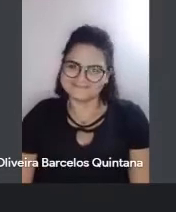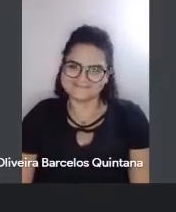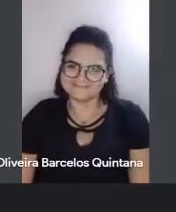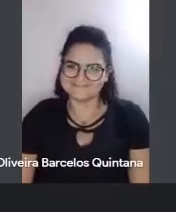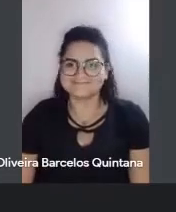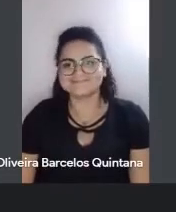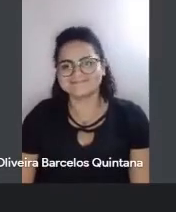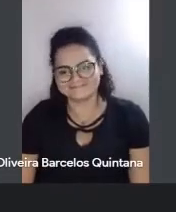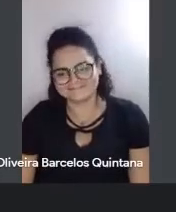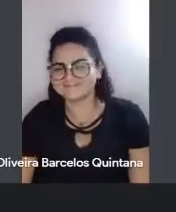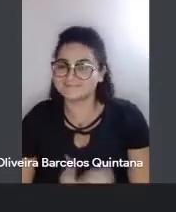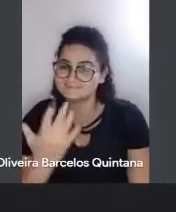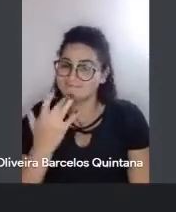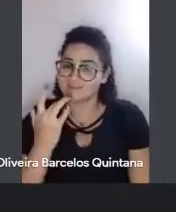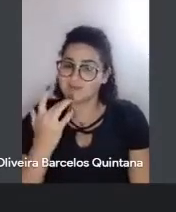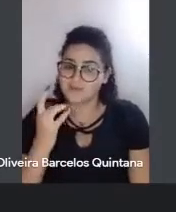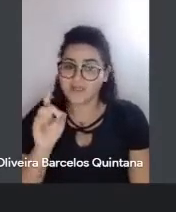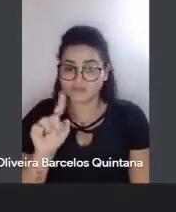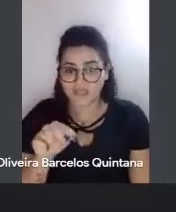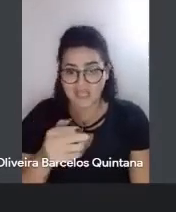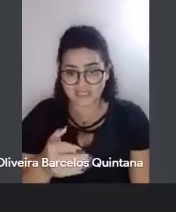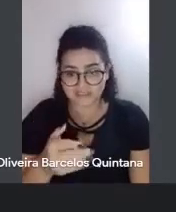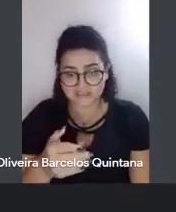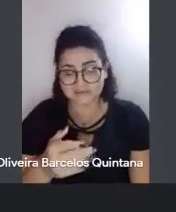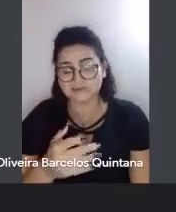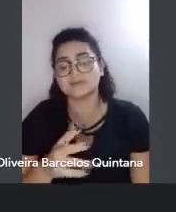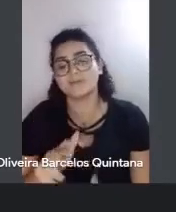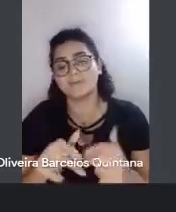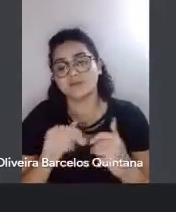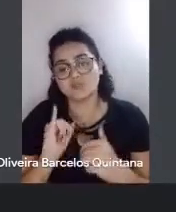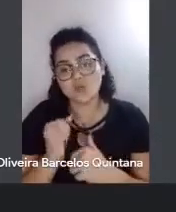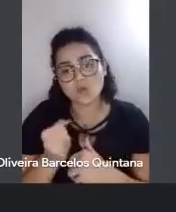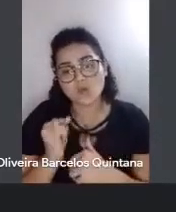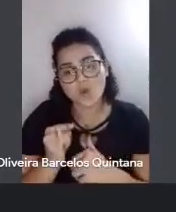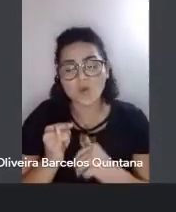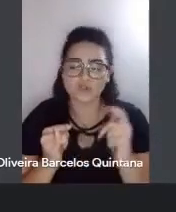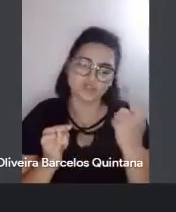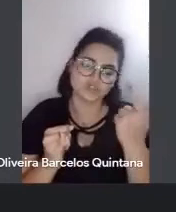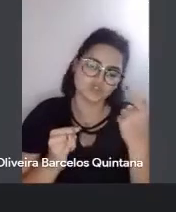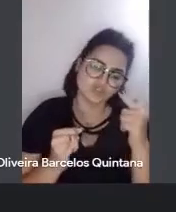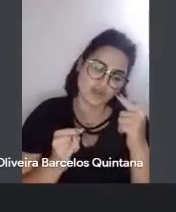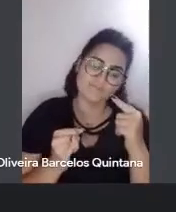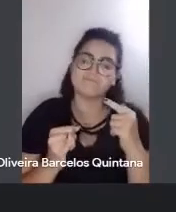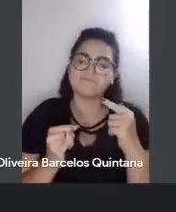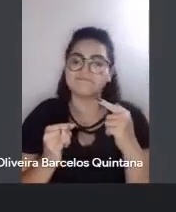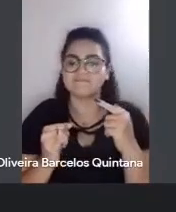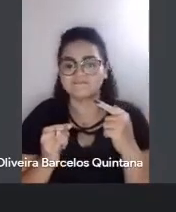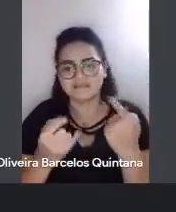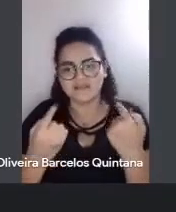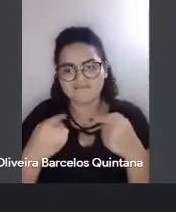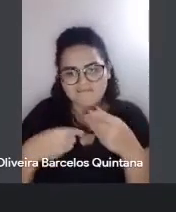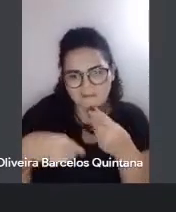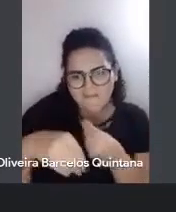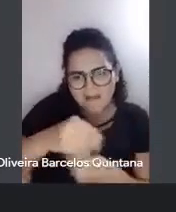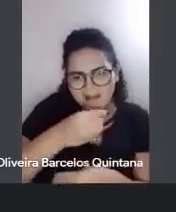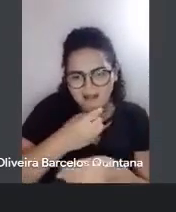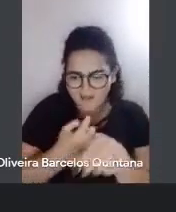Então, eu acho também que é essa coisa também dos contos, da geografia, isso tudo vai se fazendo, né? Assim,